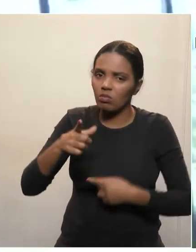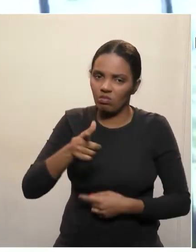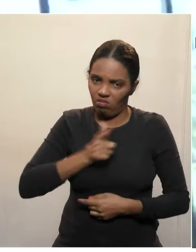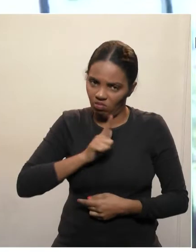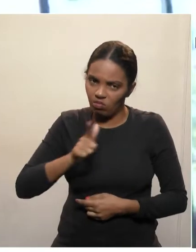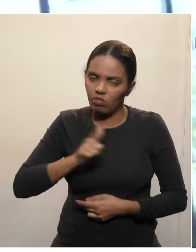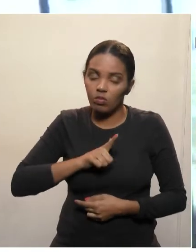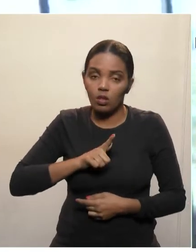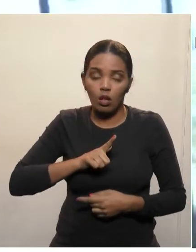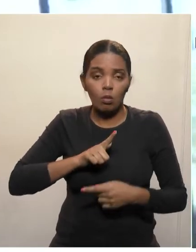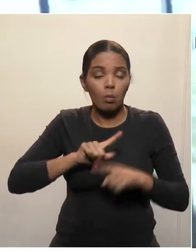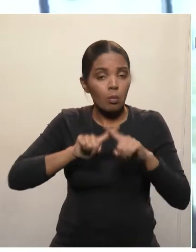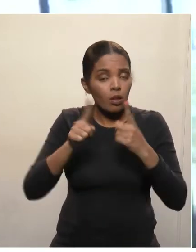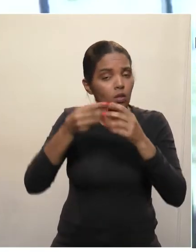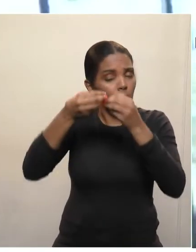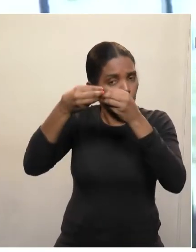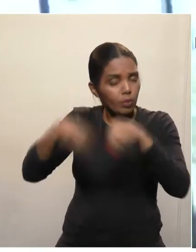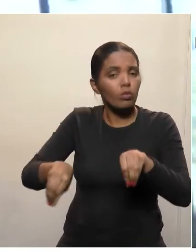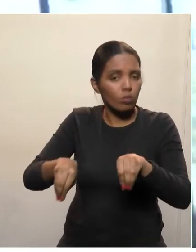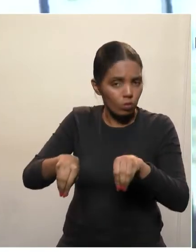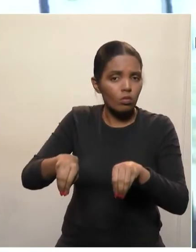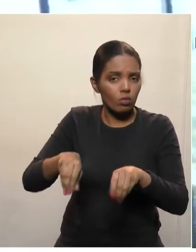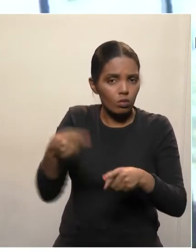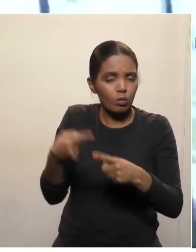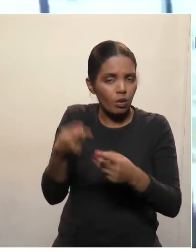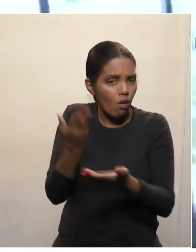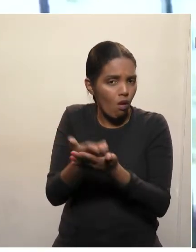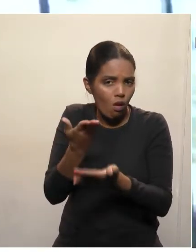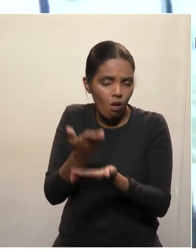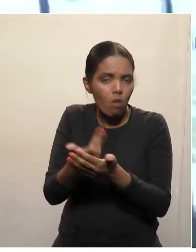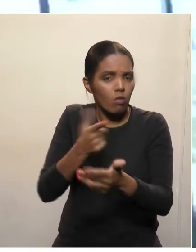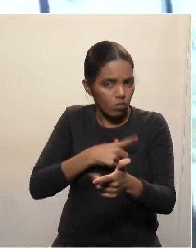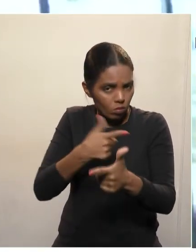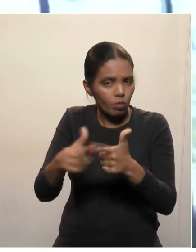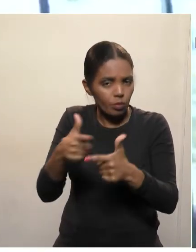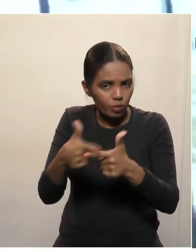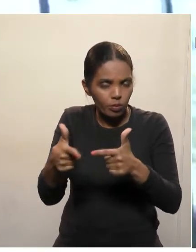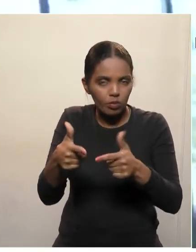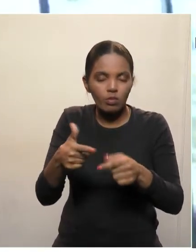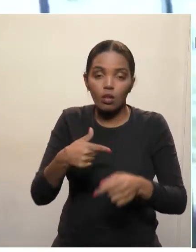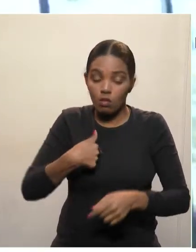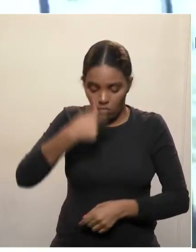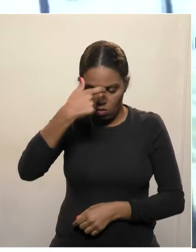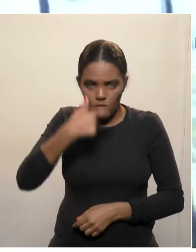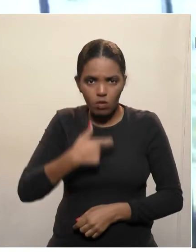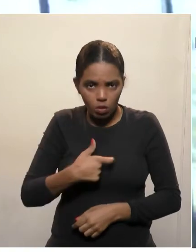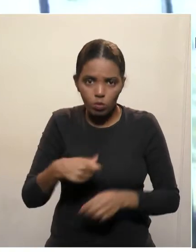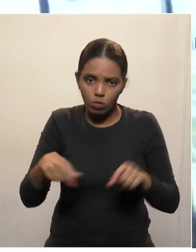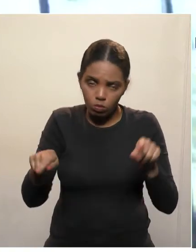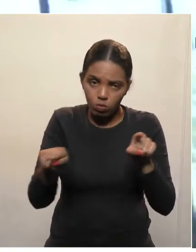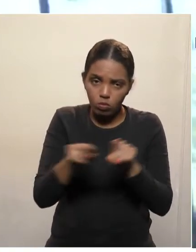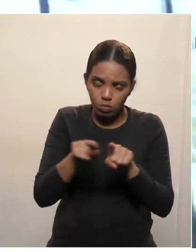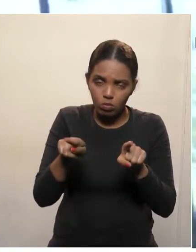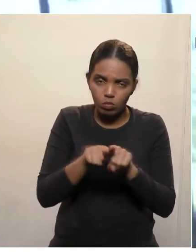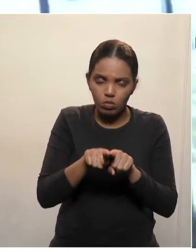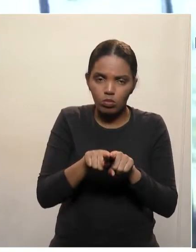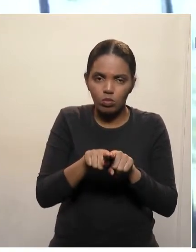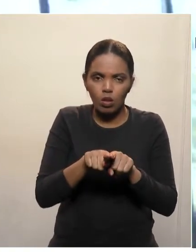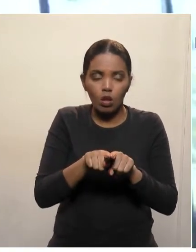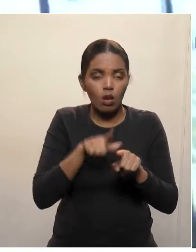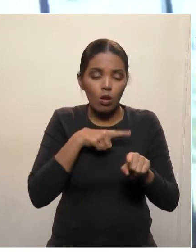e isso é prejudicial o andamento dessas aulas, inclusive eu estou na